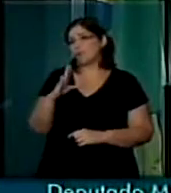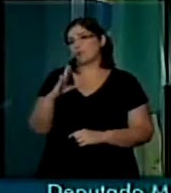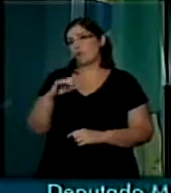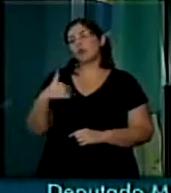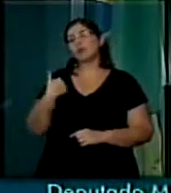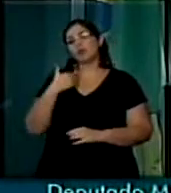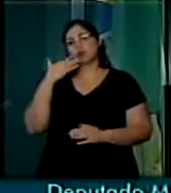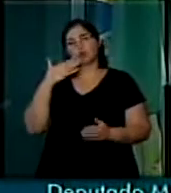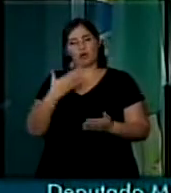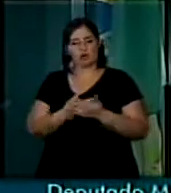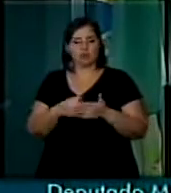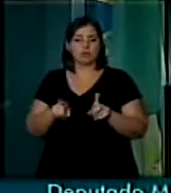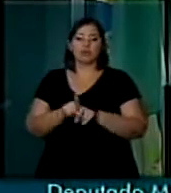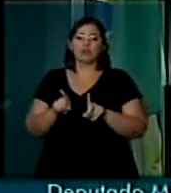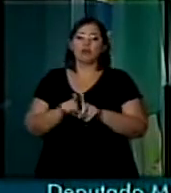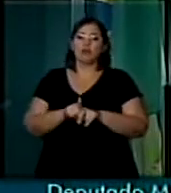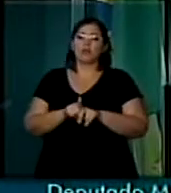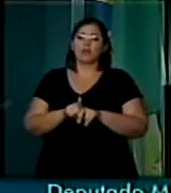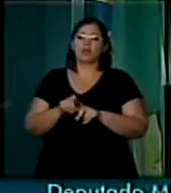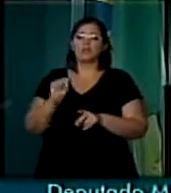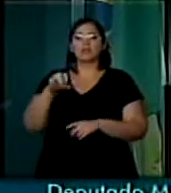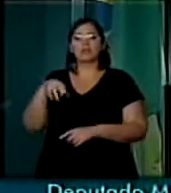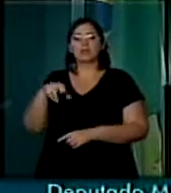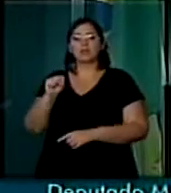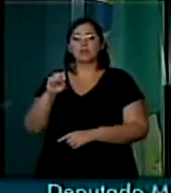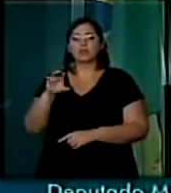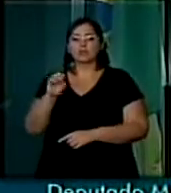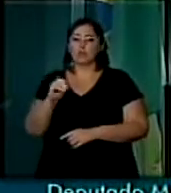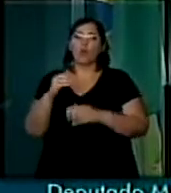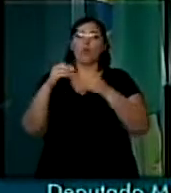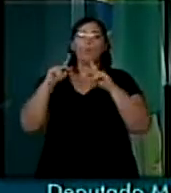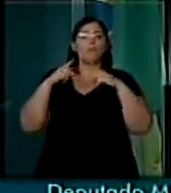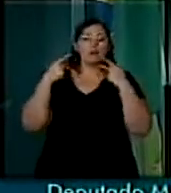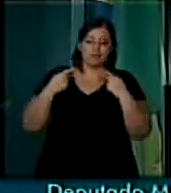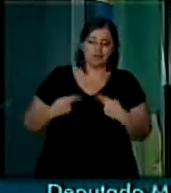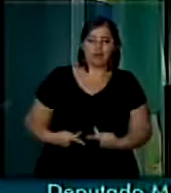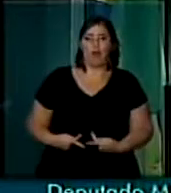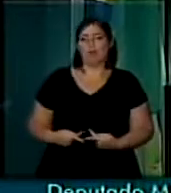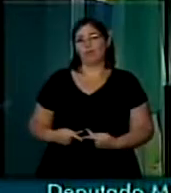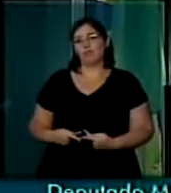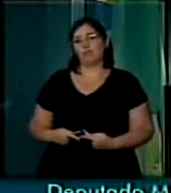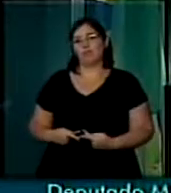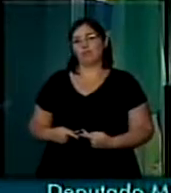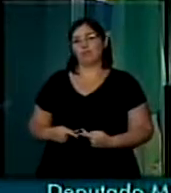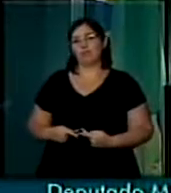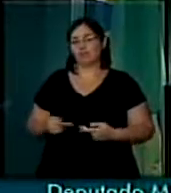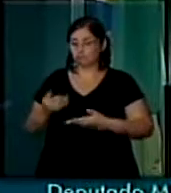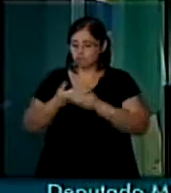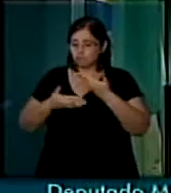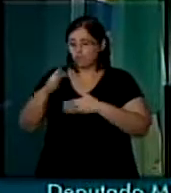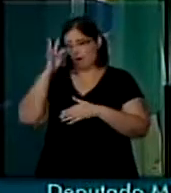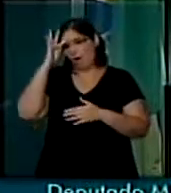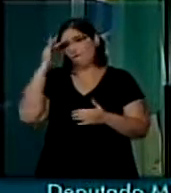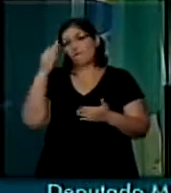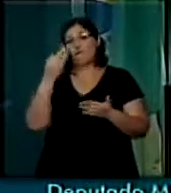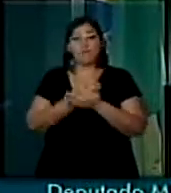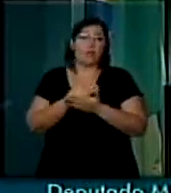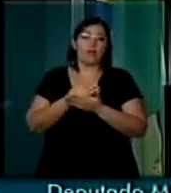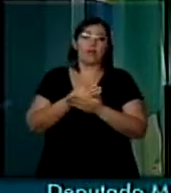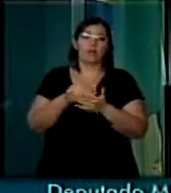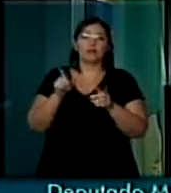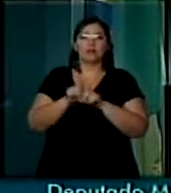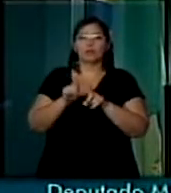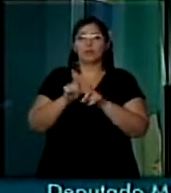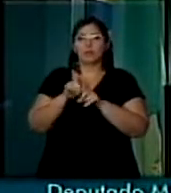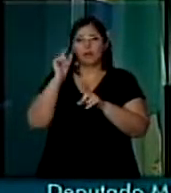faz acreditar no senso humanitário, no senso de humanidade, na fé, na